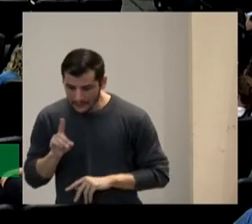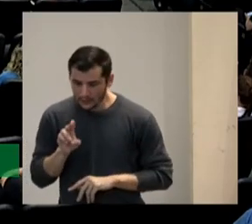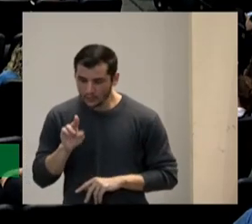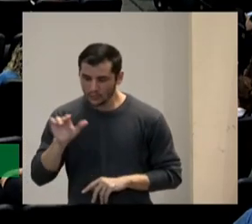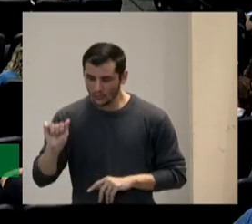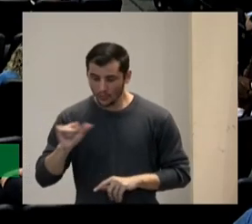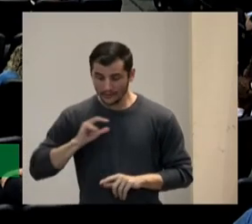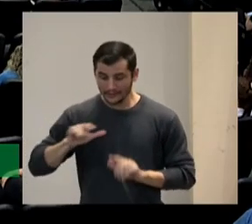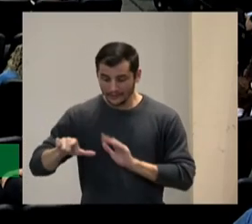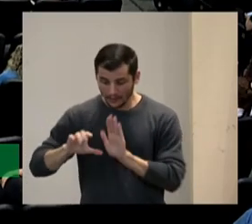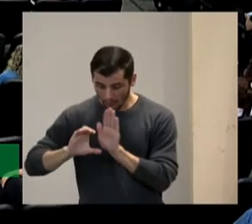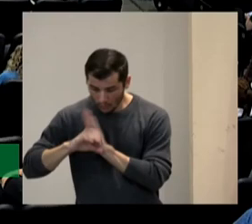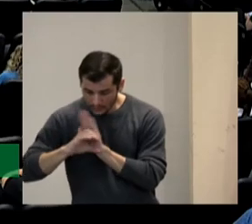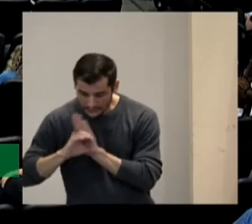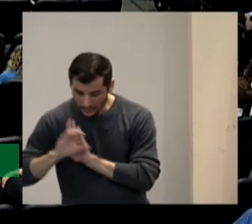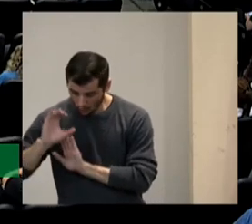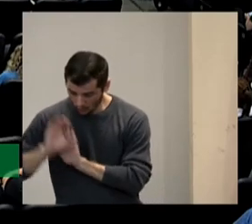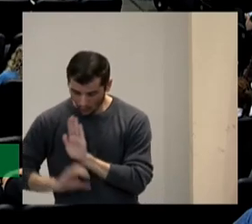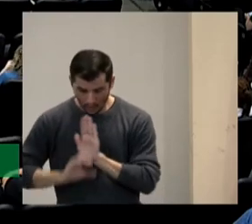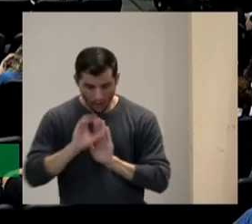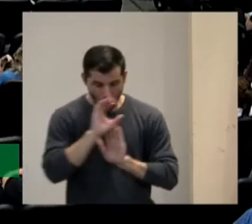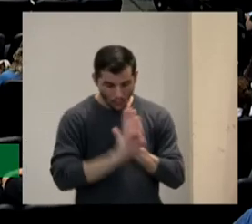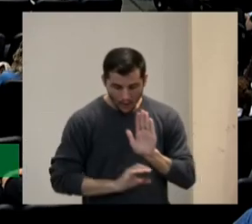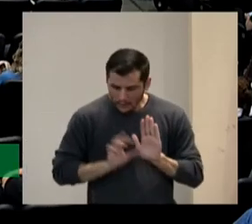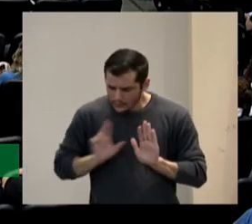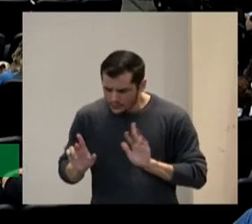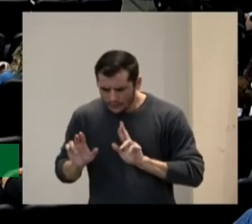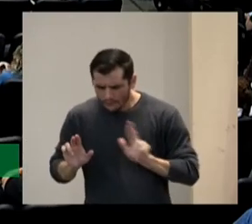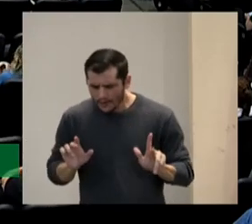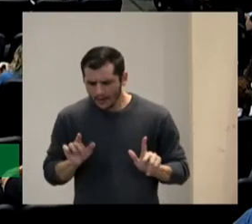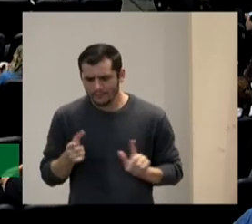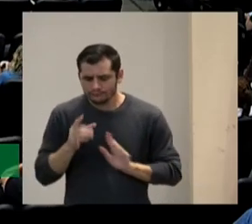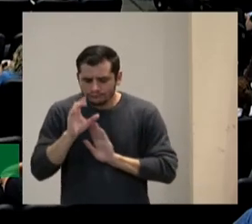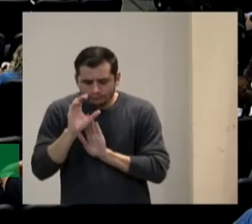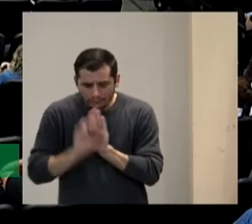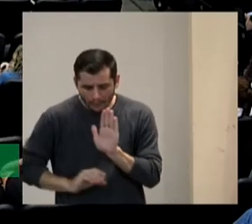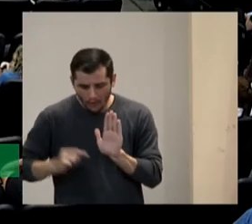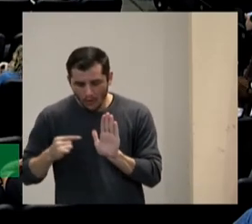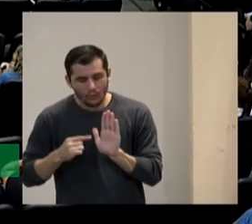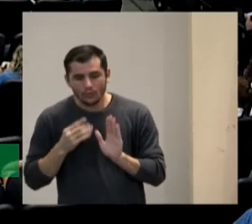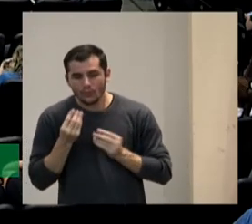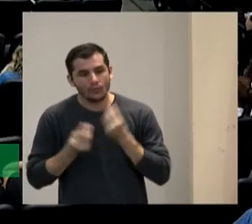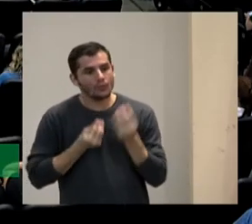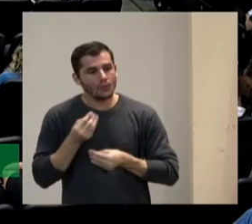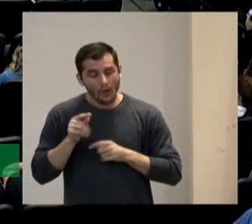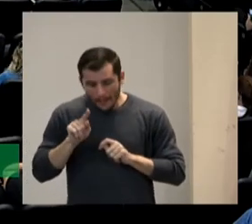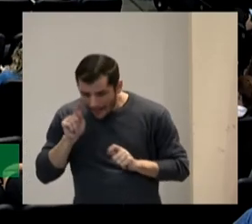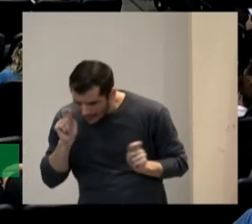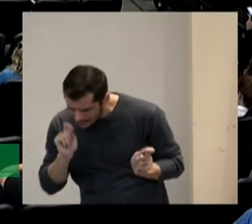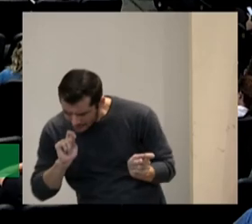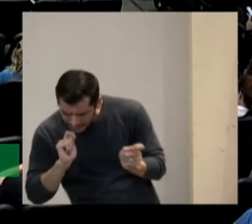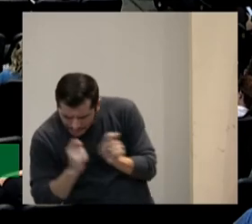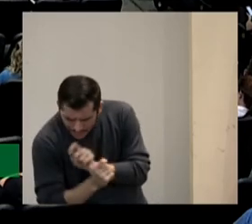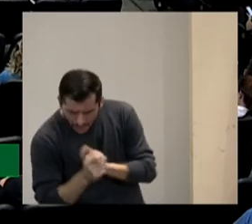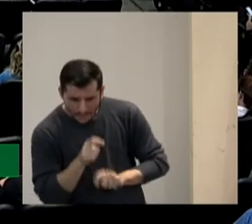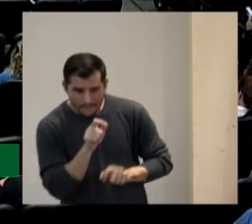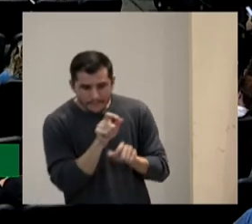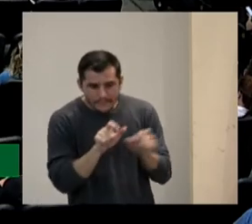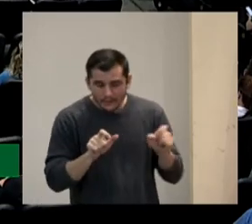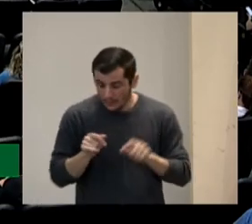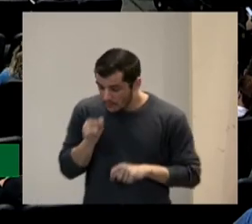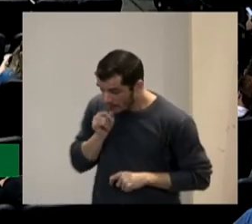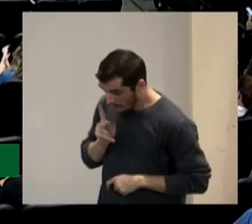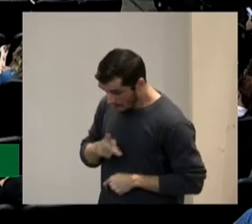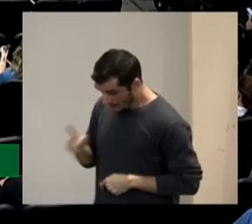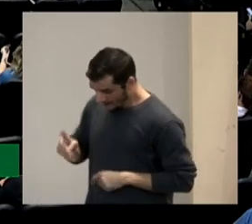diferenciação curricular defende que o currículum que se adecua ao percurso didáctico do processo